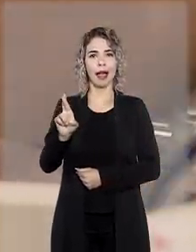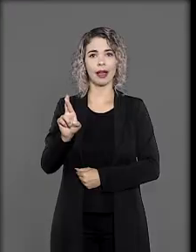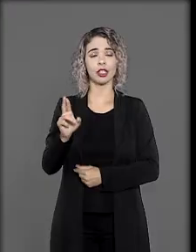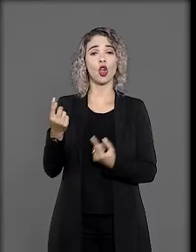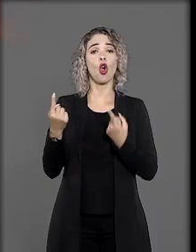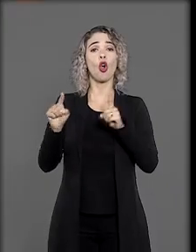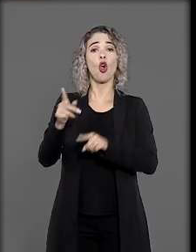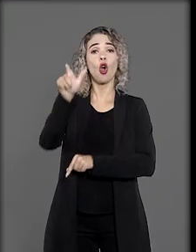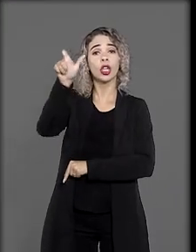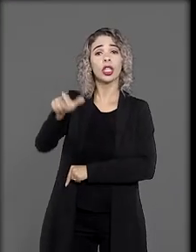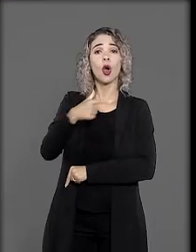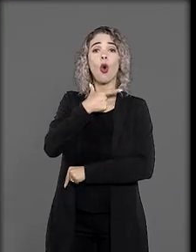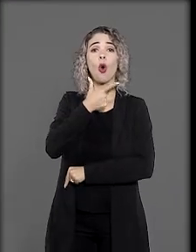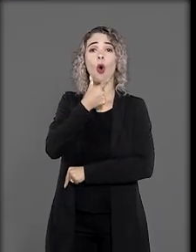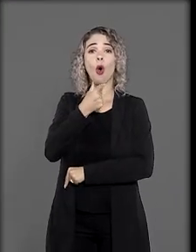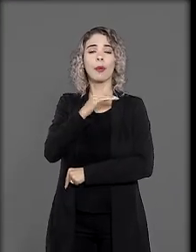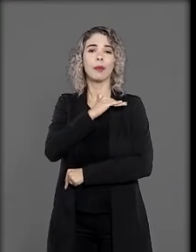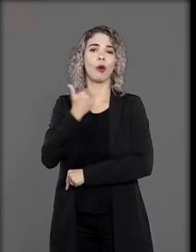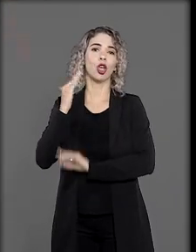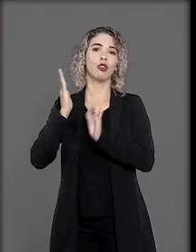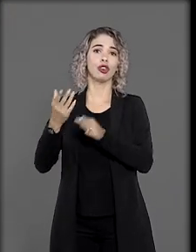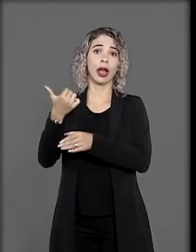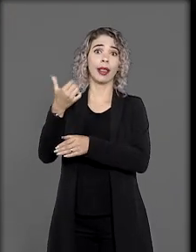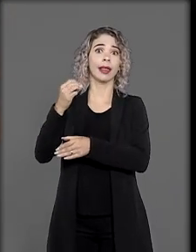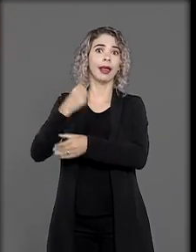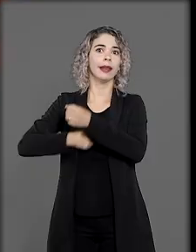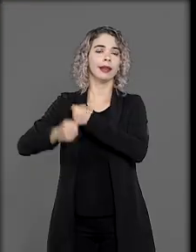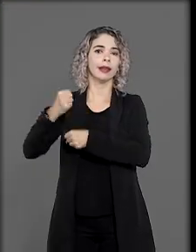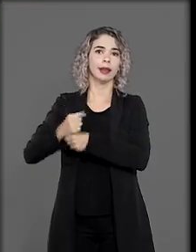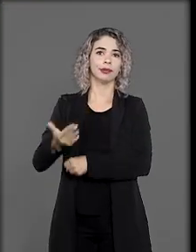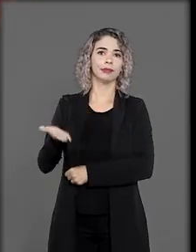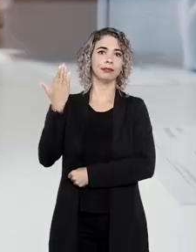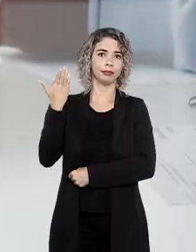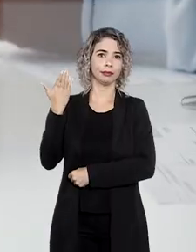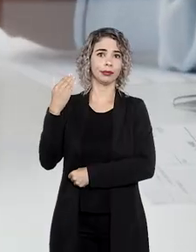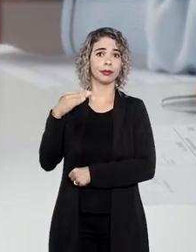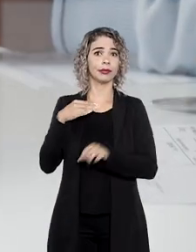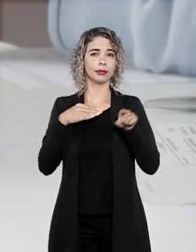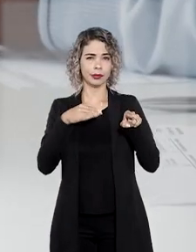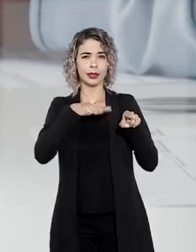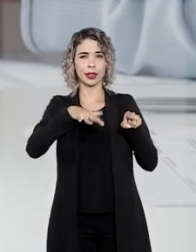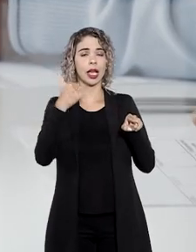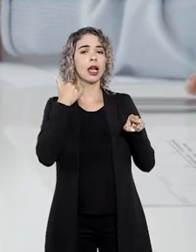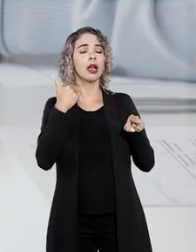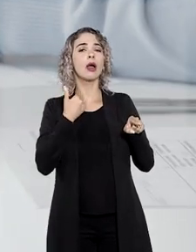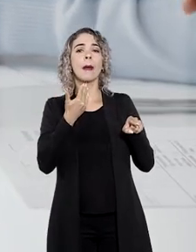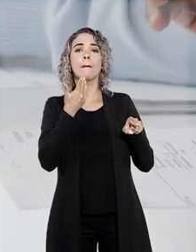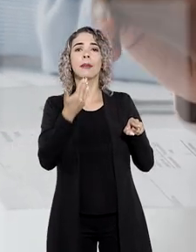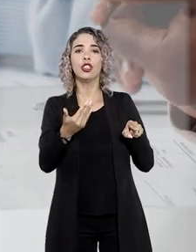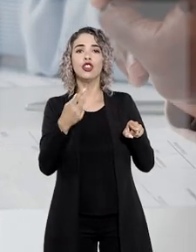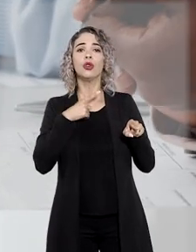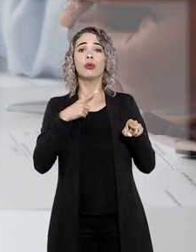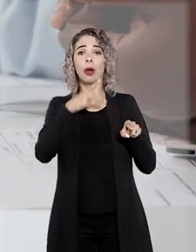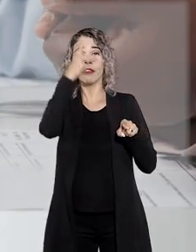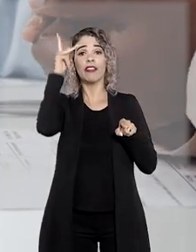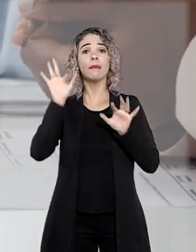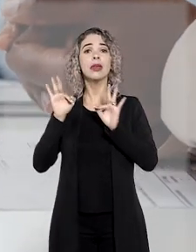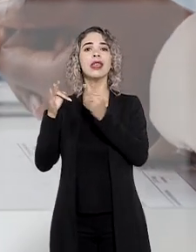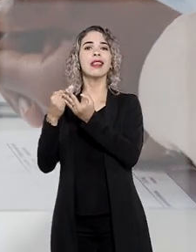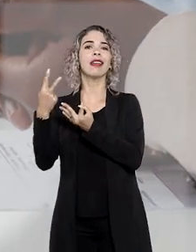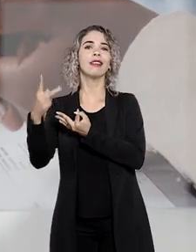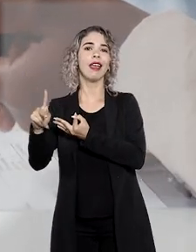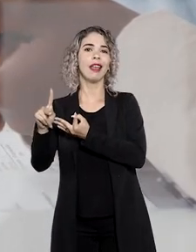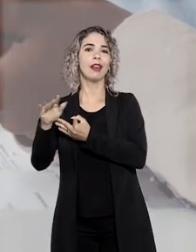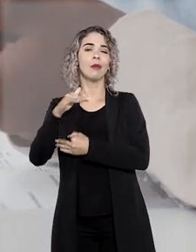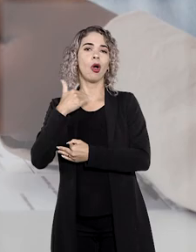em desfavor de um homem que já havia falecido 10 anos antes. A instituição financeira então pediu a citação dos herdeiros